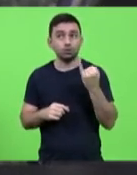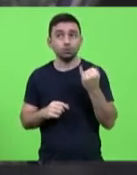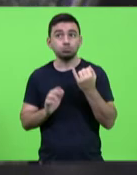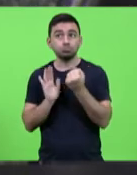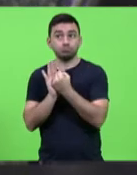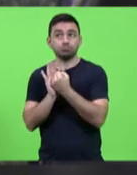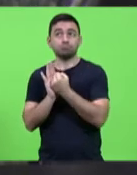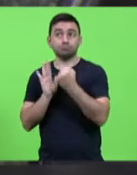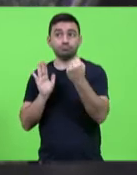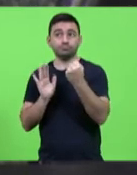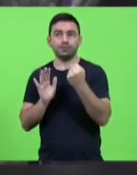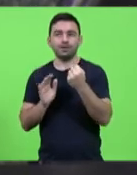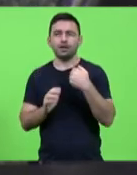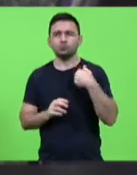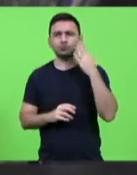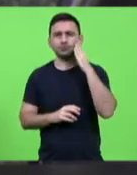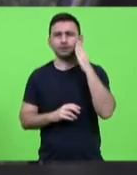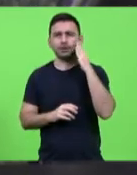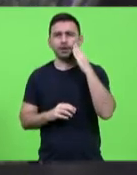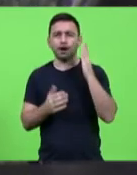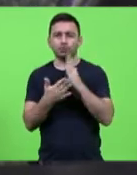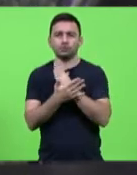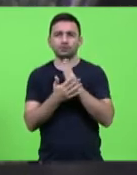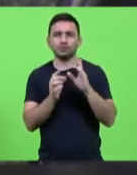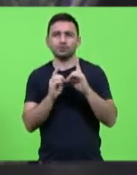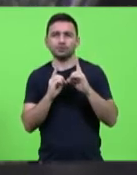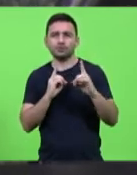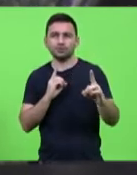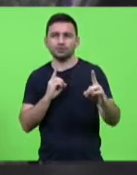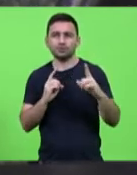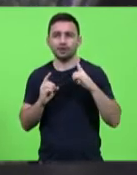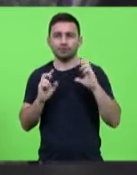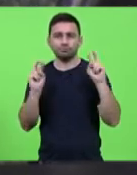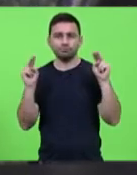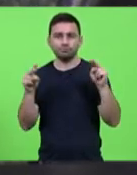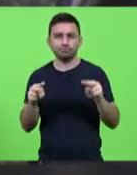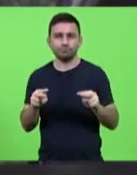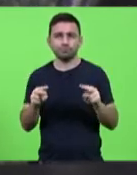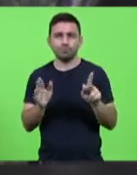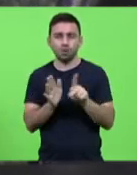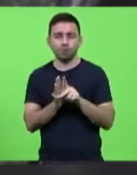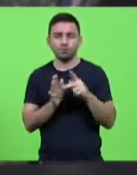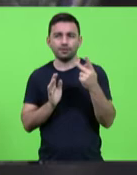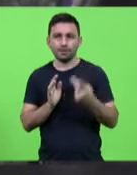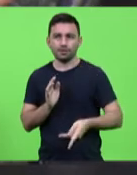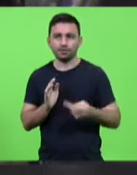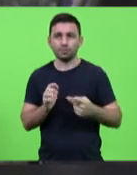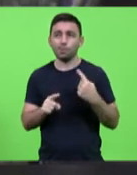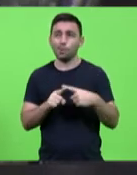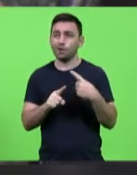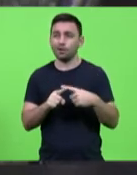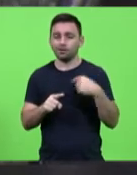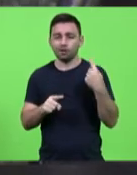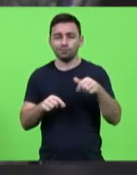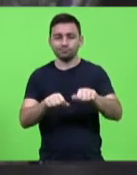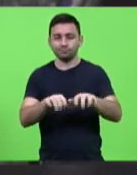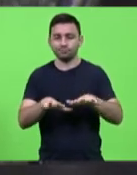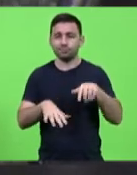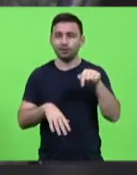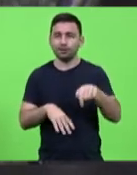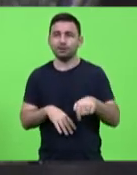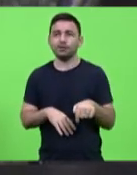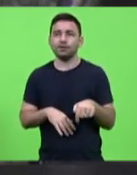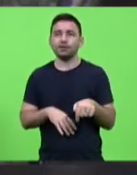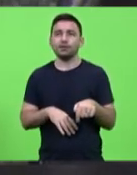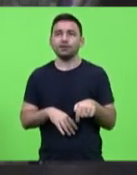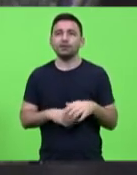aqueles que nos acompanham de forma remota também têm os seus olhares voltados para cá. Por quê? Nós estamos aqui no plenarinho, deputado Paulo